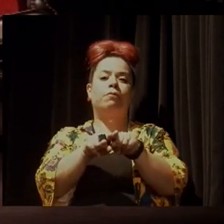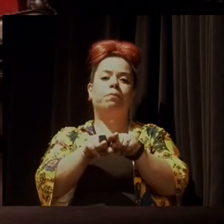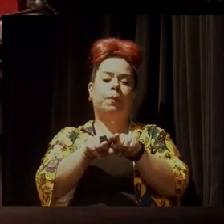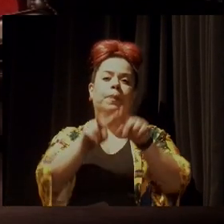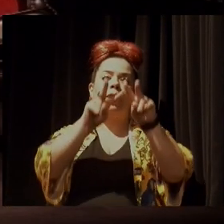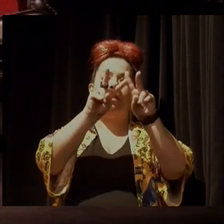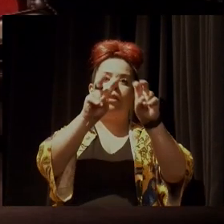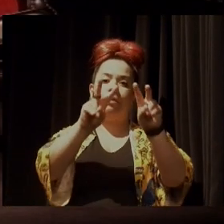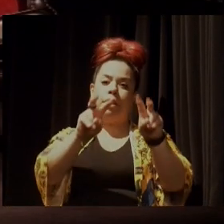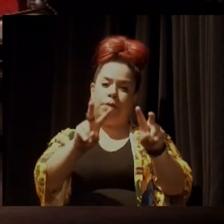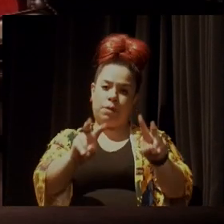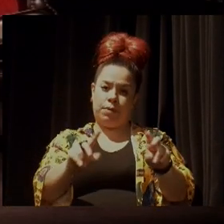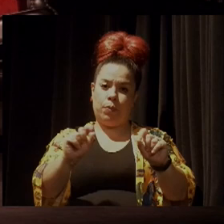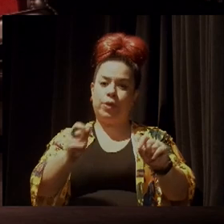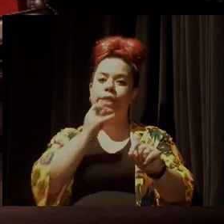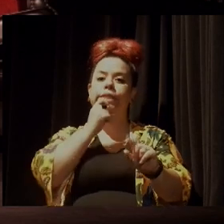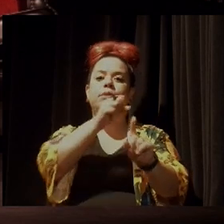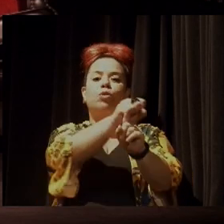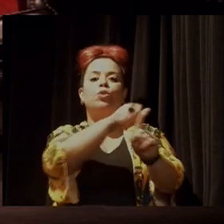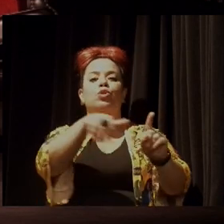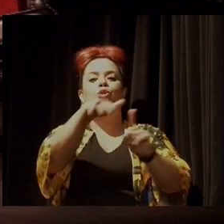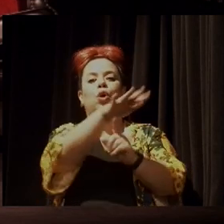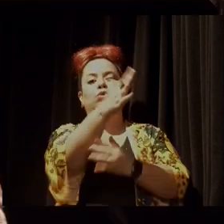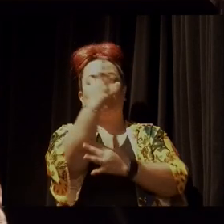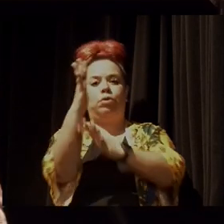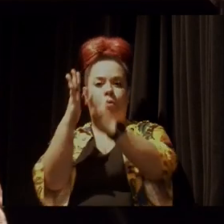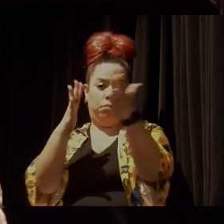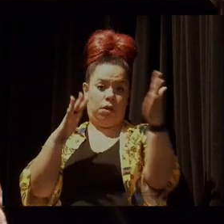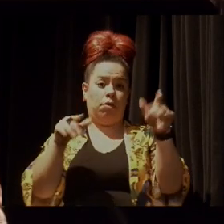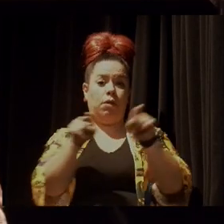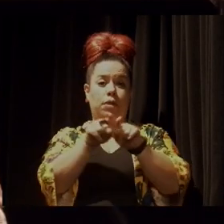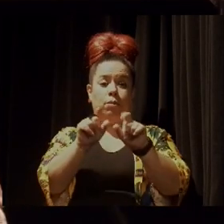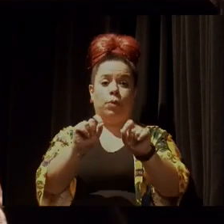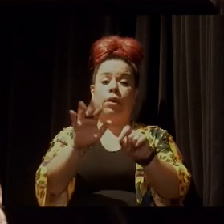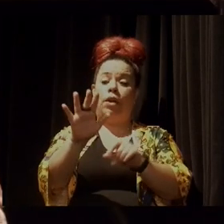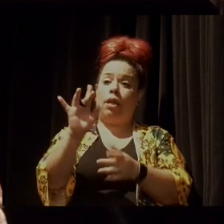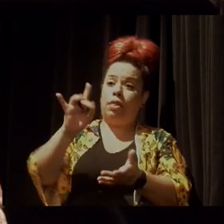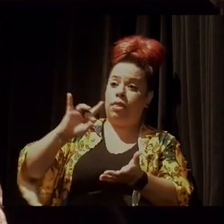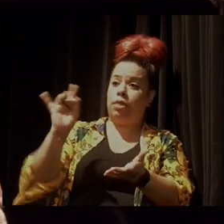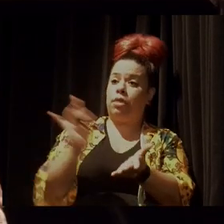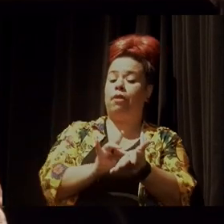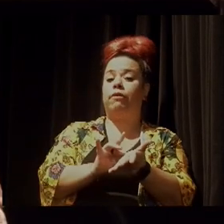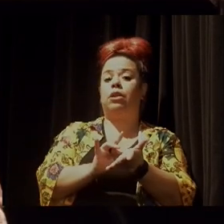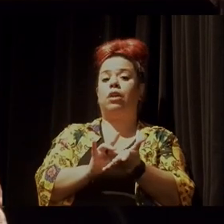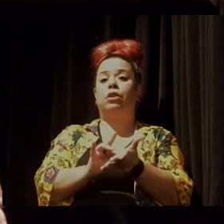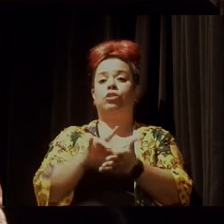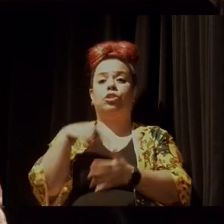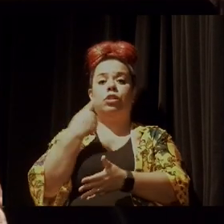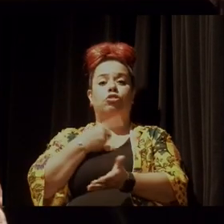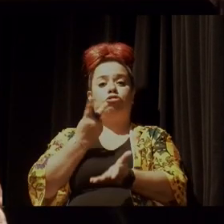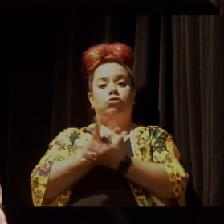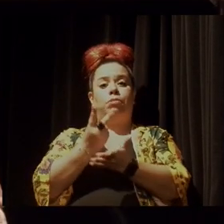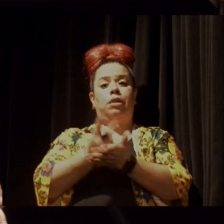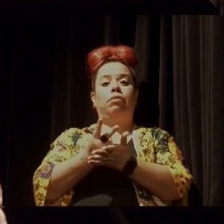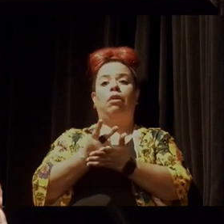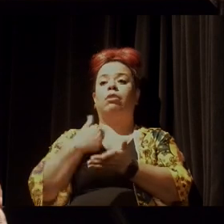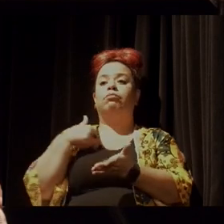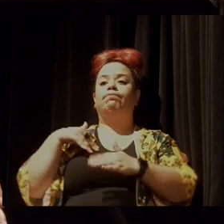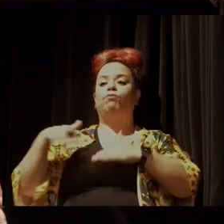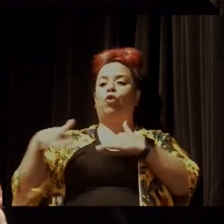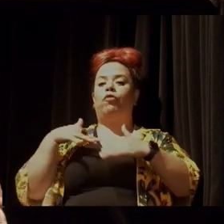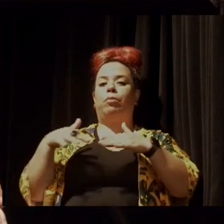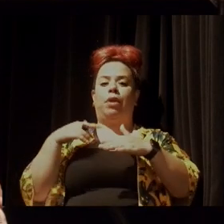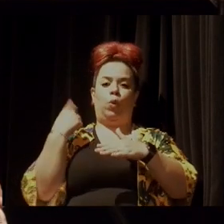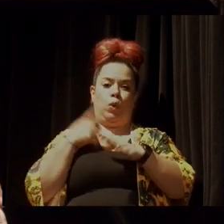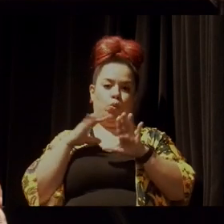socioambientais, que, na verdade, é o que nos mantém em movimento, enquanto